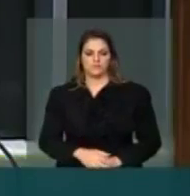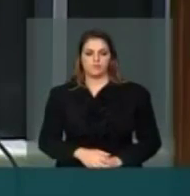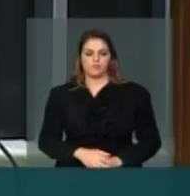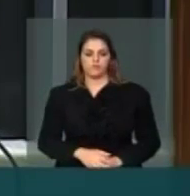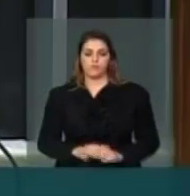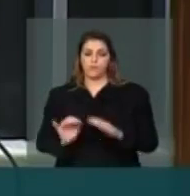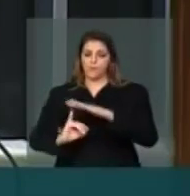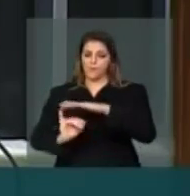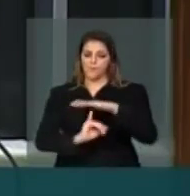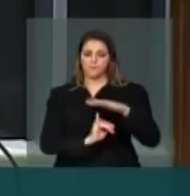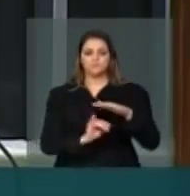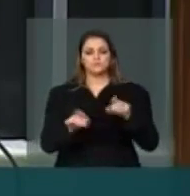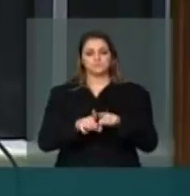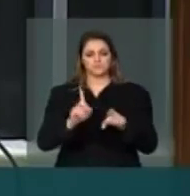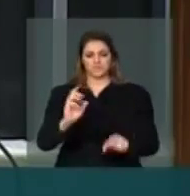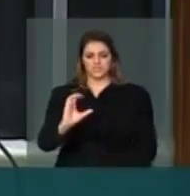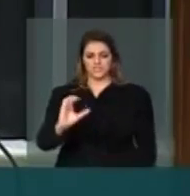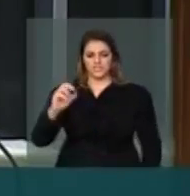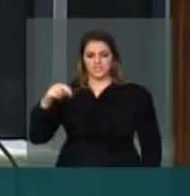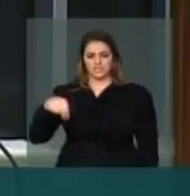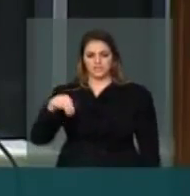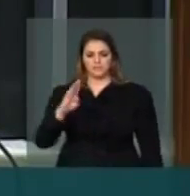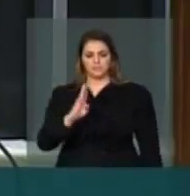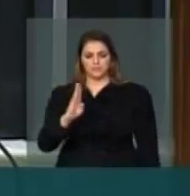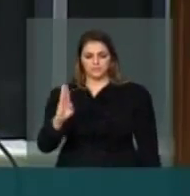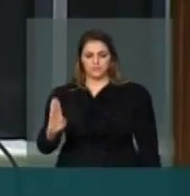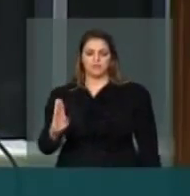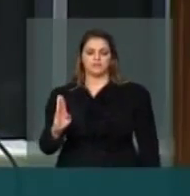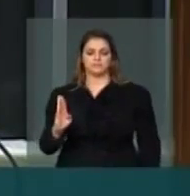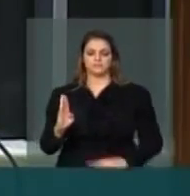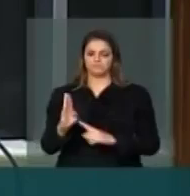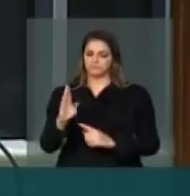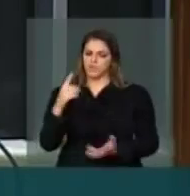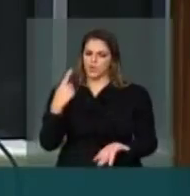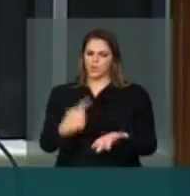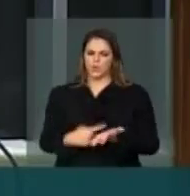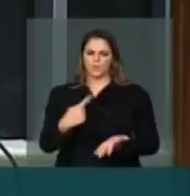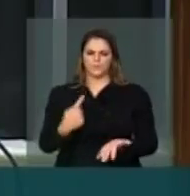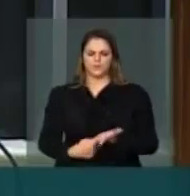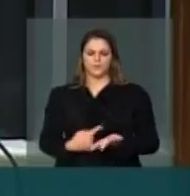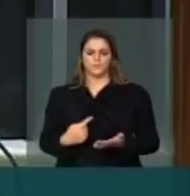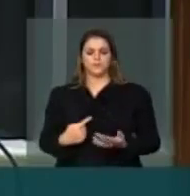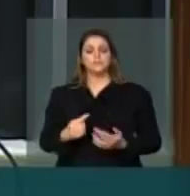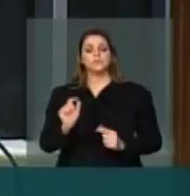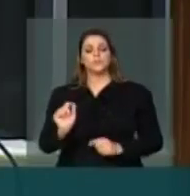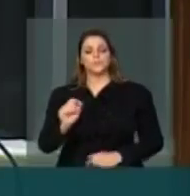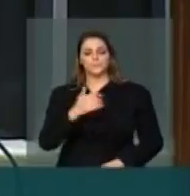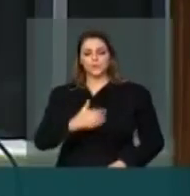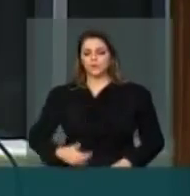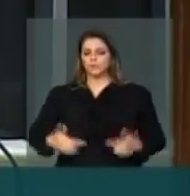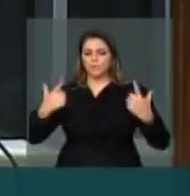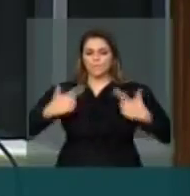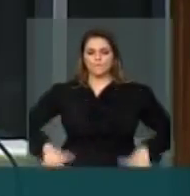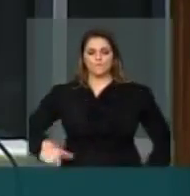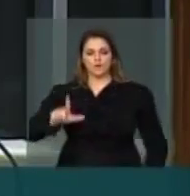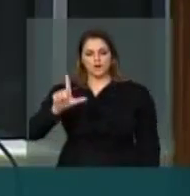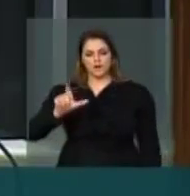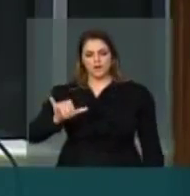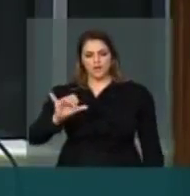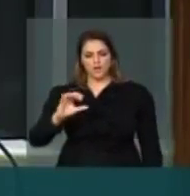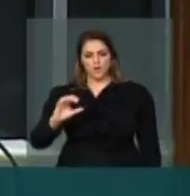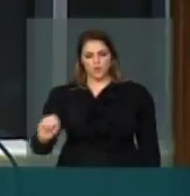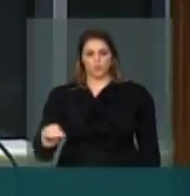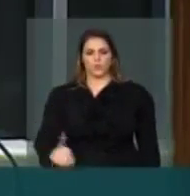entidades e a CNBB, claro, com o seu compromisso com o Estado laico, aqui não é espaço de